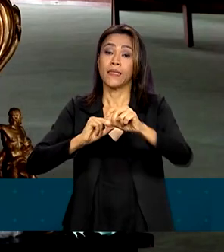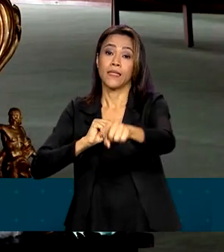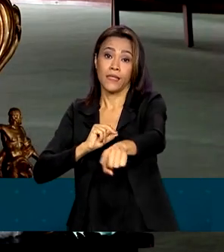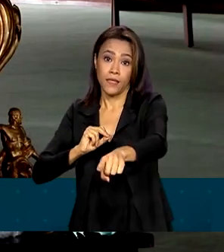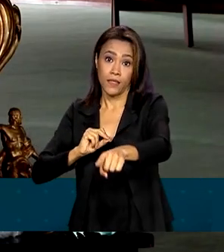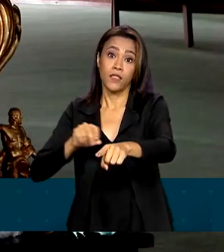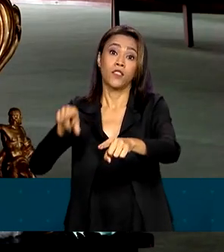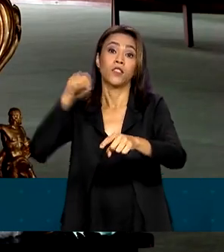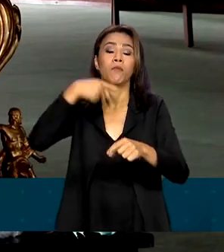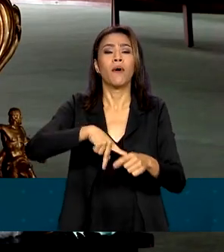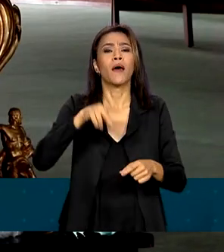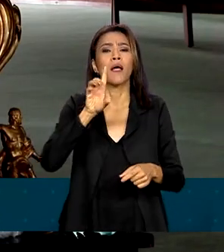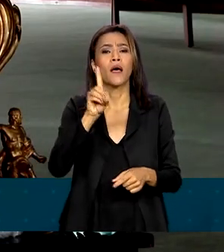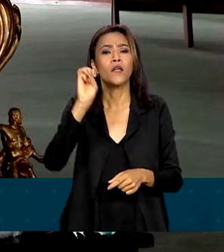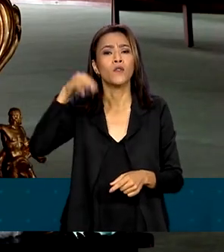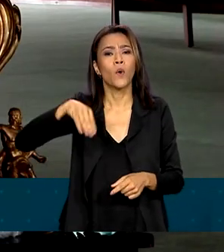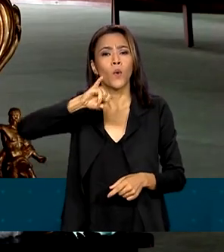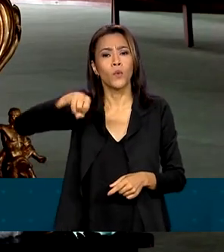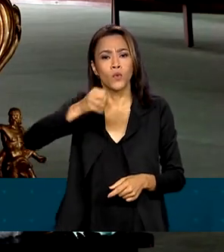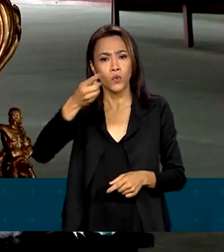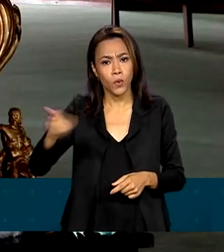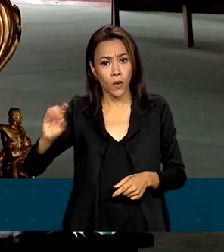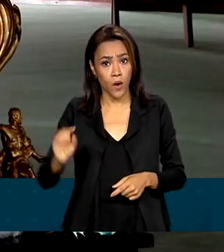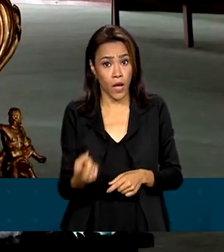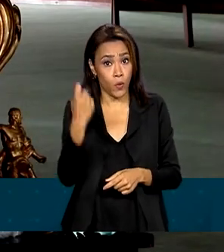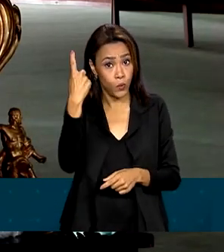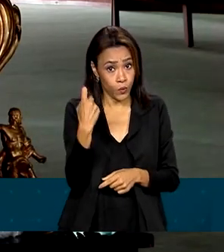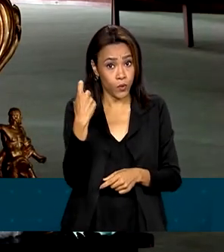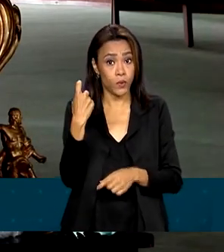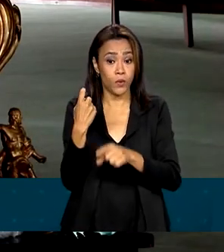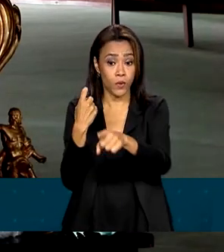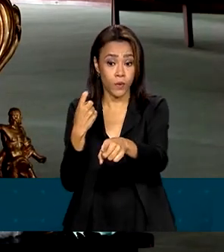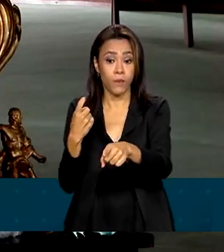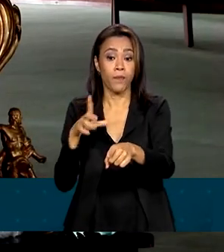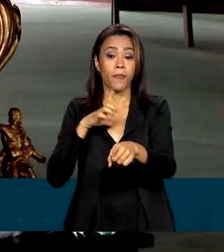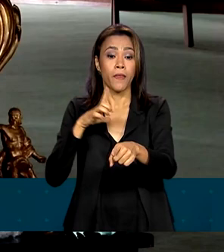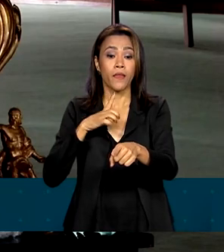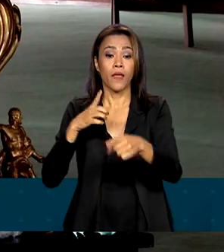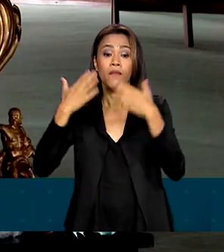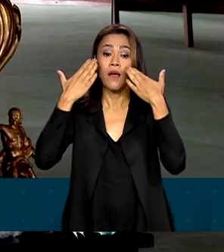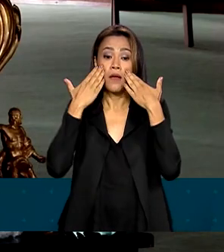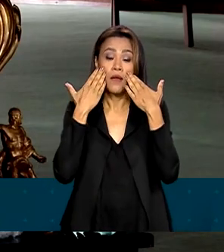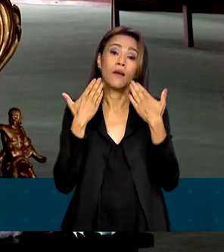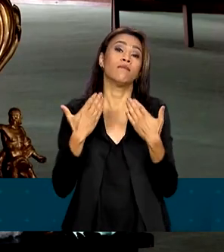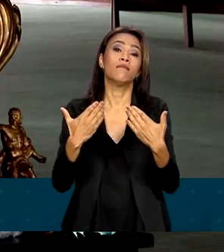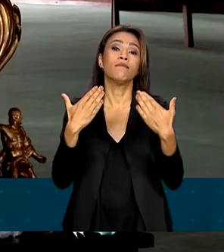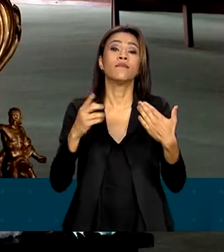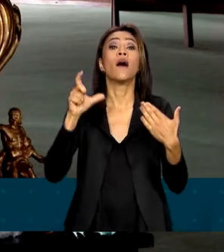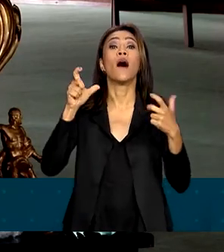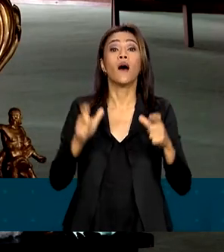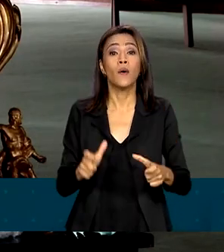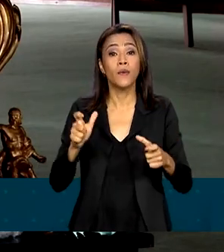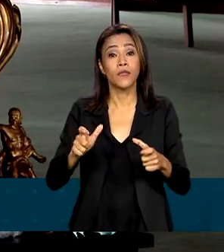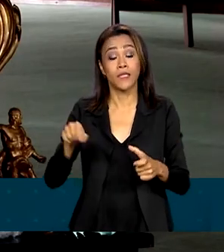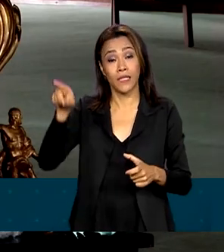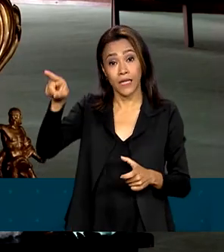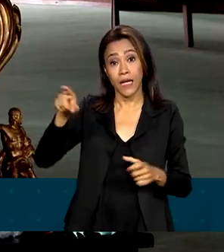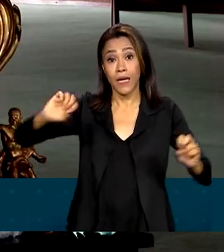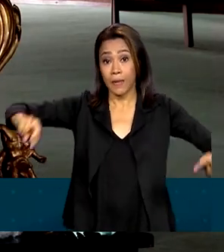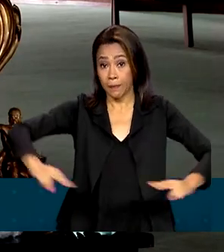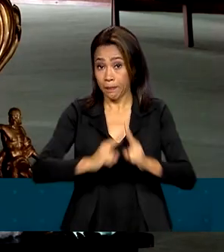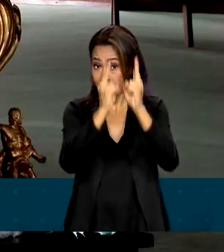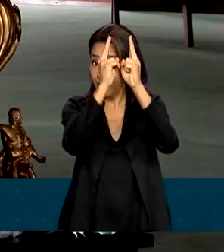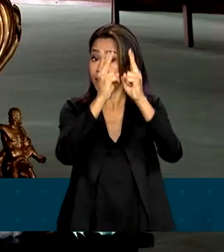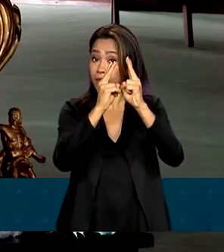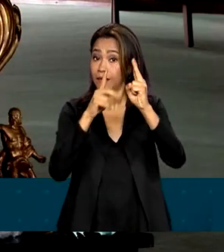para Dom João VI e o único exemplar semelhante está exposto no Palácio de Versalhes, em Paris. Segundo